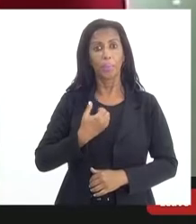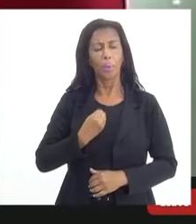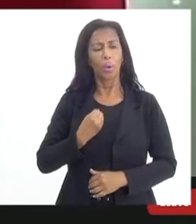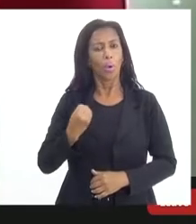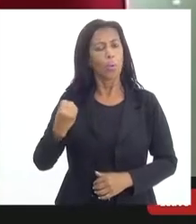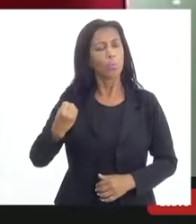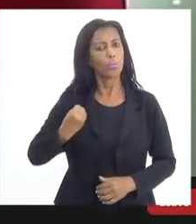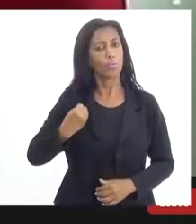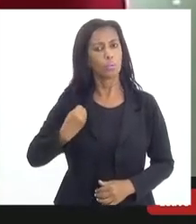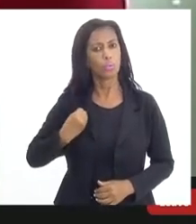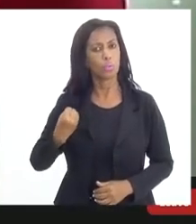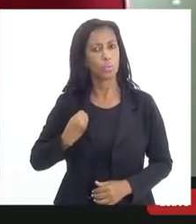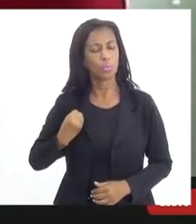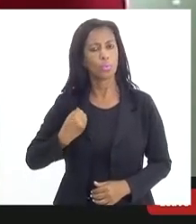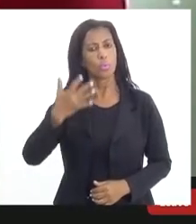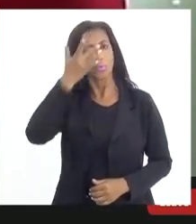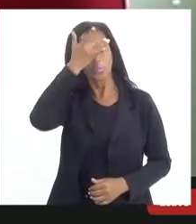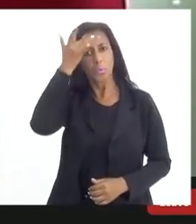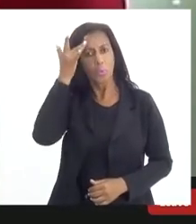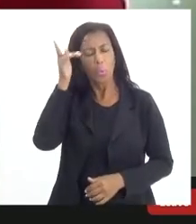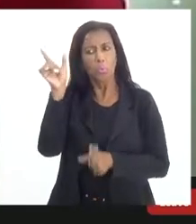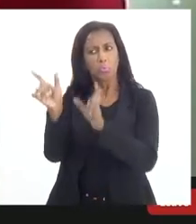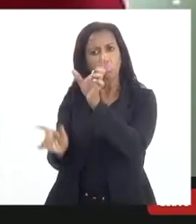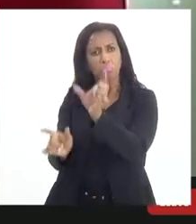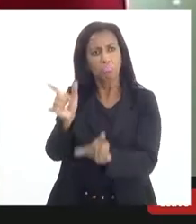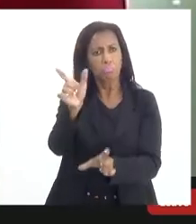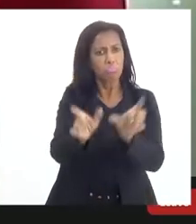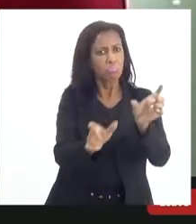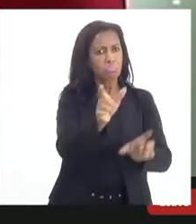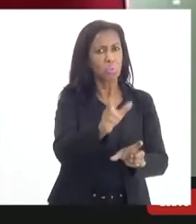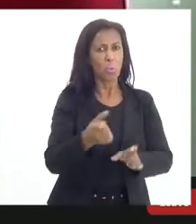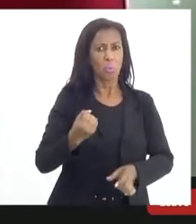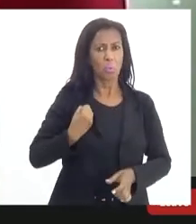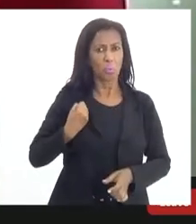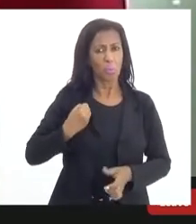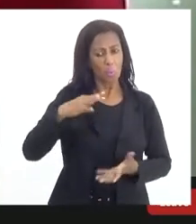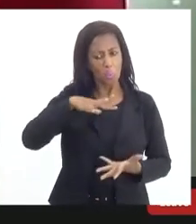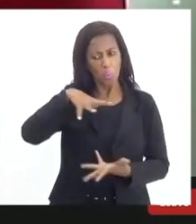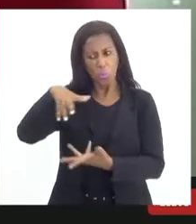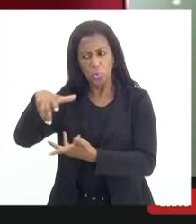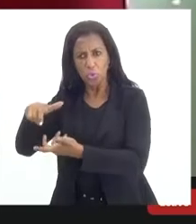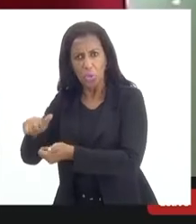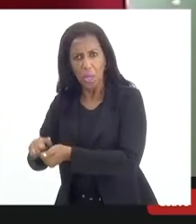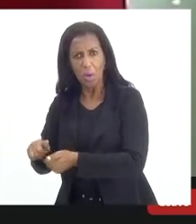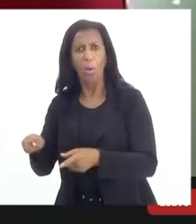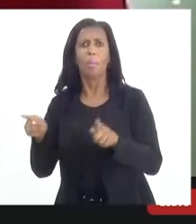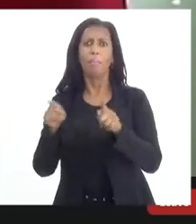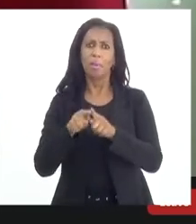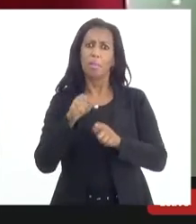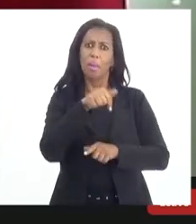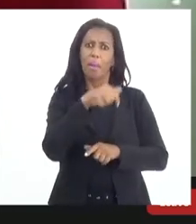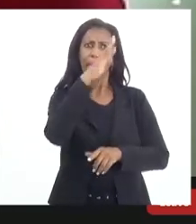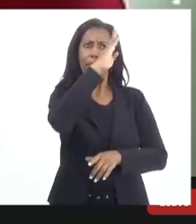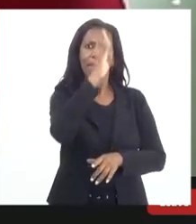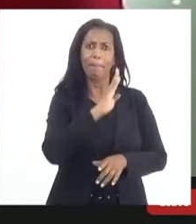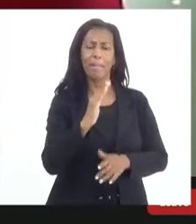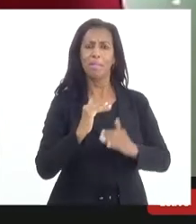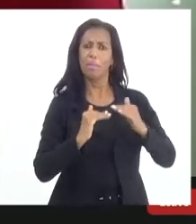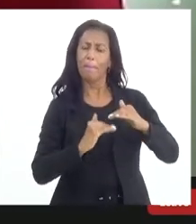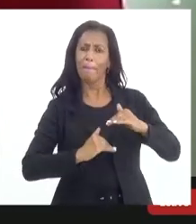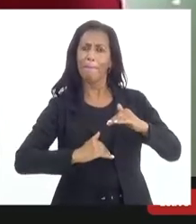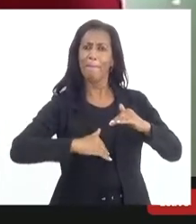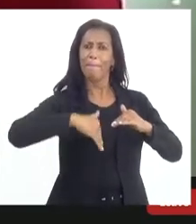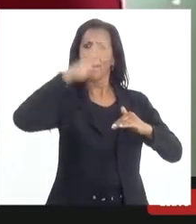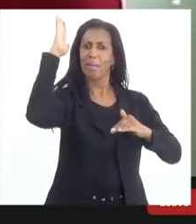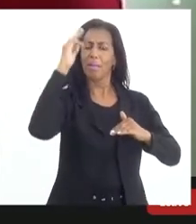número de pessoas, o número mundial, como também o número do Brasil, que ultrapassa